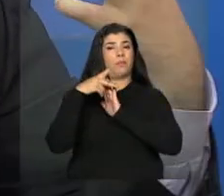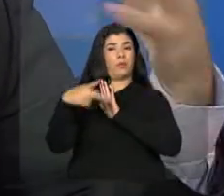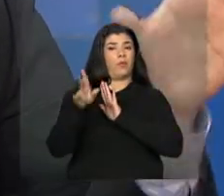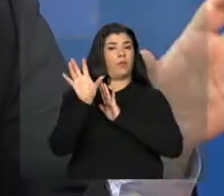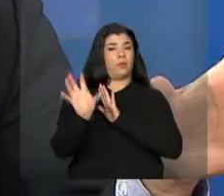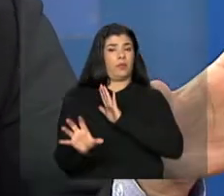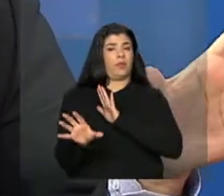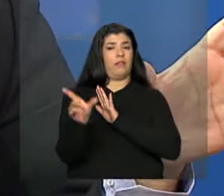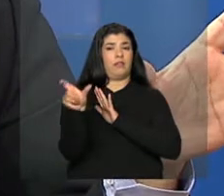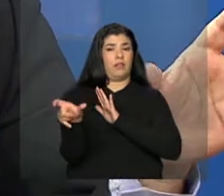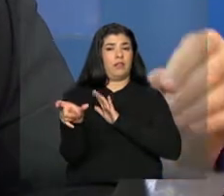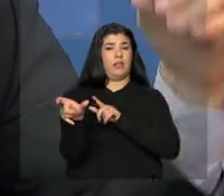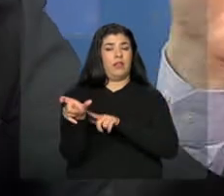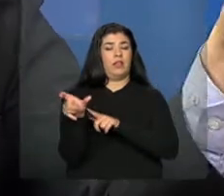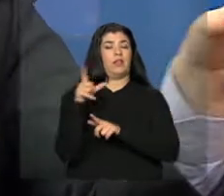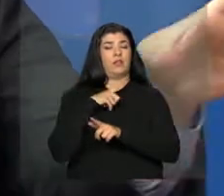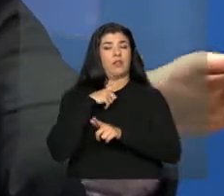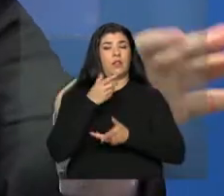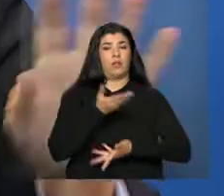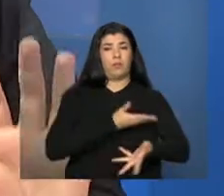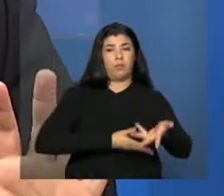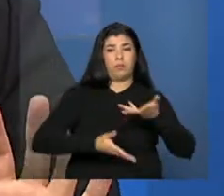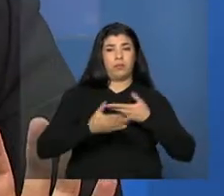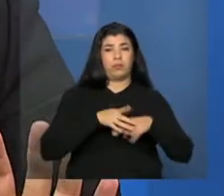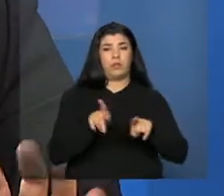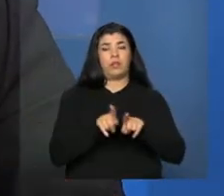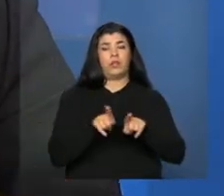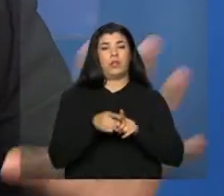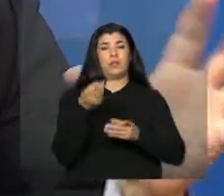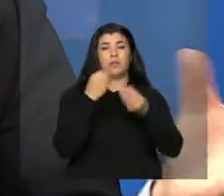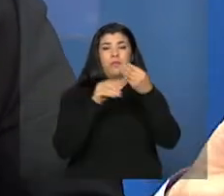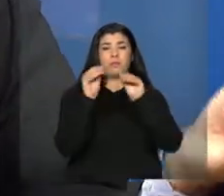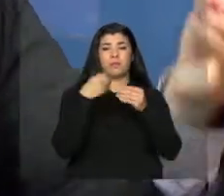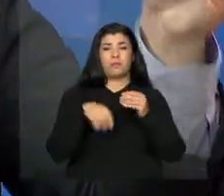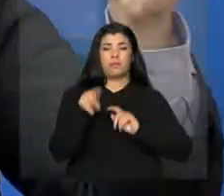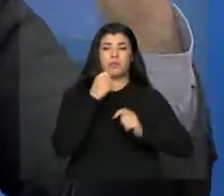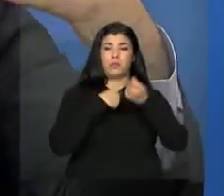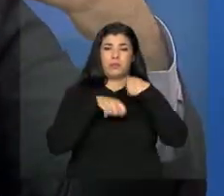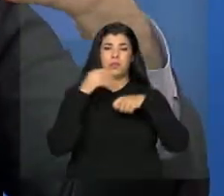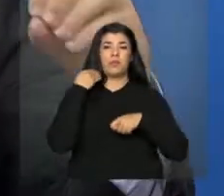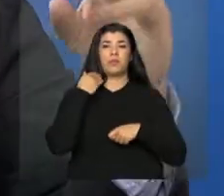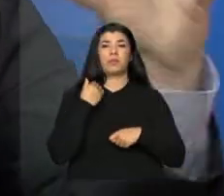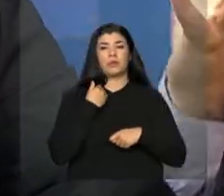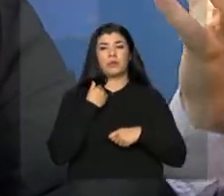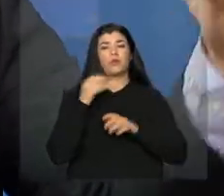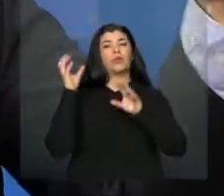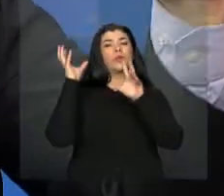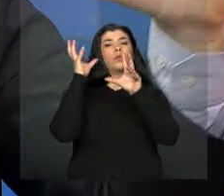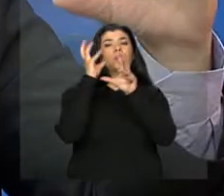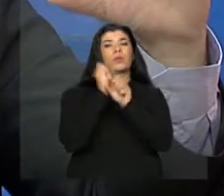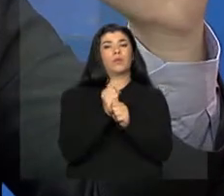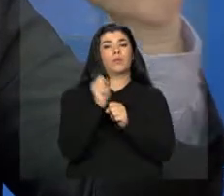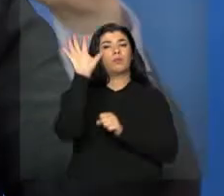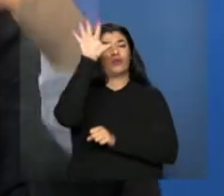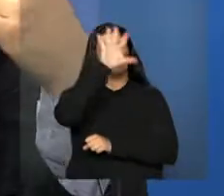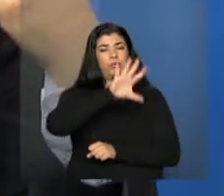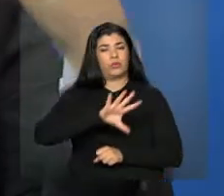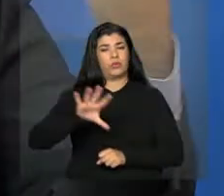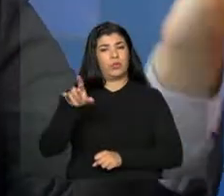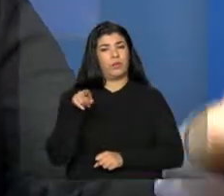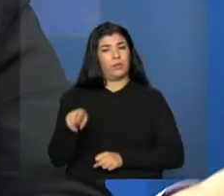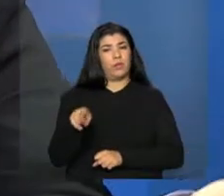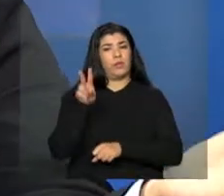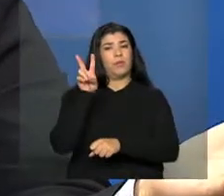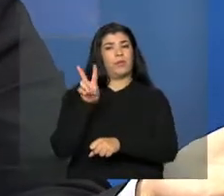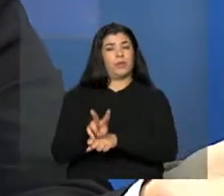já repassados existentes em conta e as suas devidas aplicações financeiras. Então, isso tudo se soma a nível de proteção para a